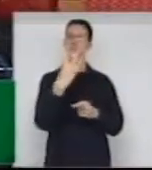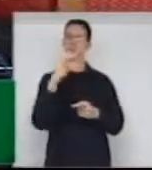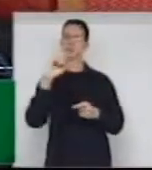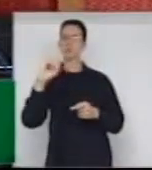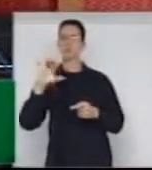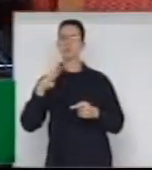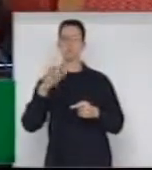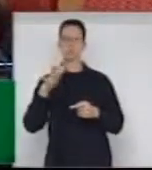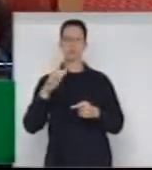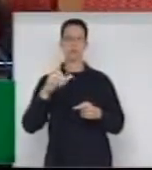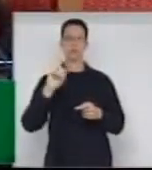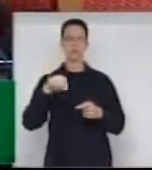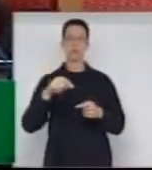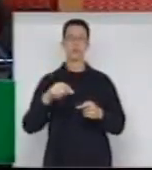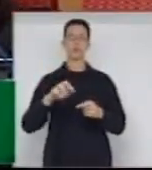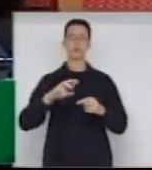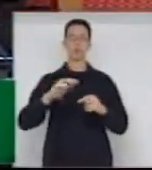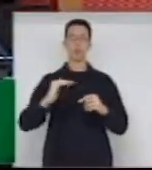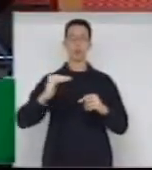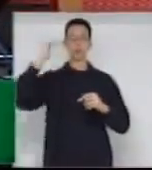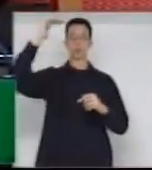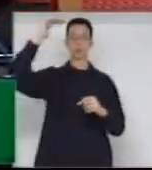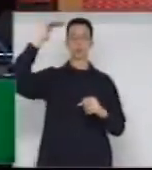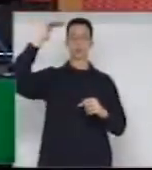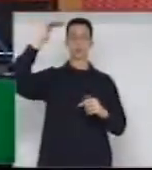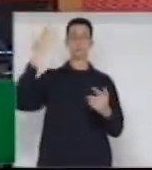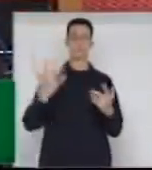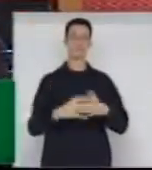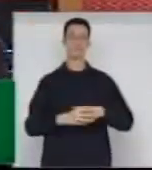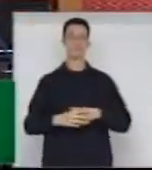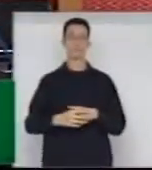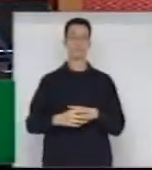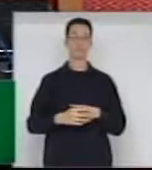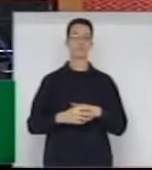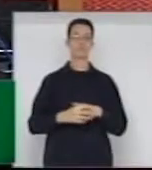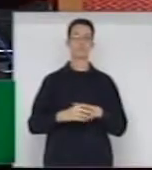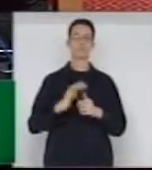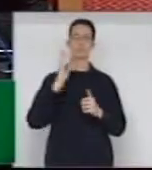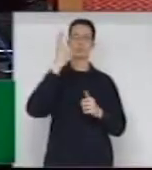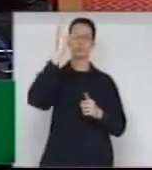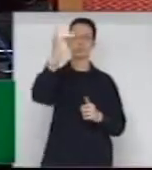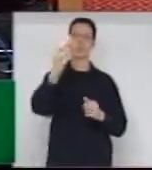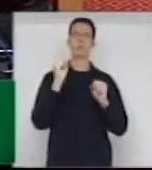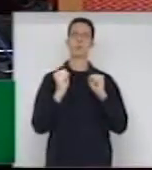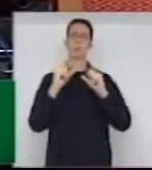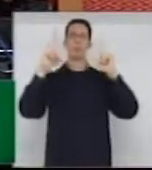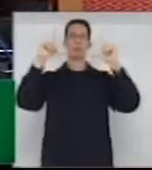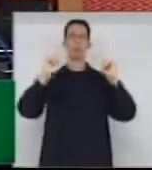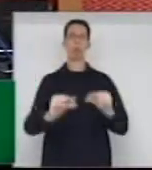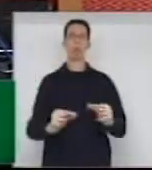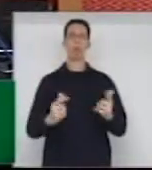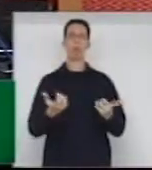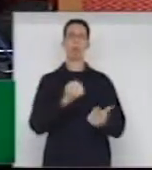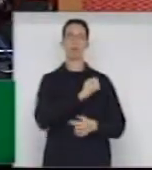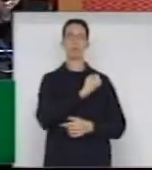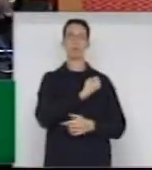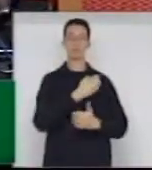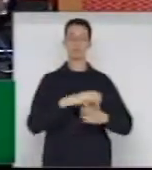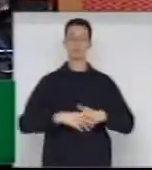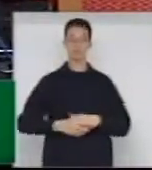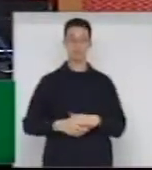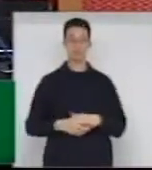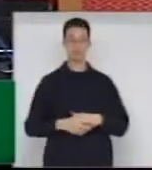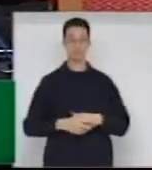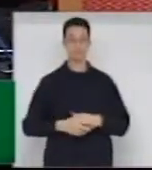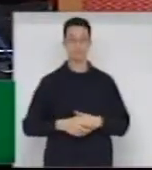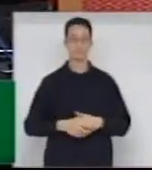mudança na altura. Então, lá na frente, o comando pode, inclusive, diminuir aquele número. A gente fez emenda aqui, tentou